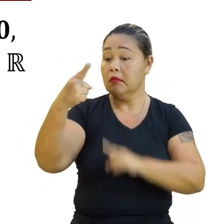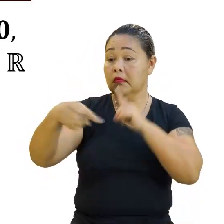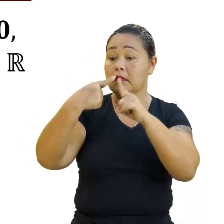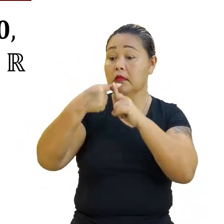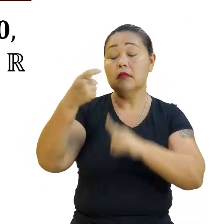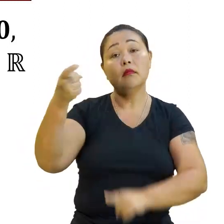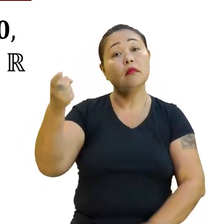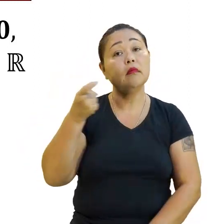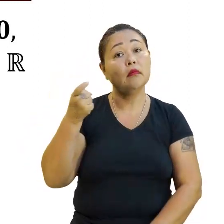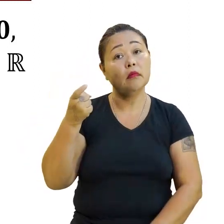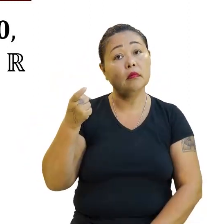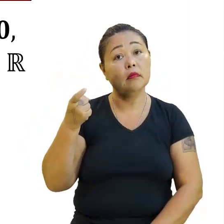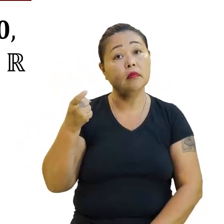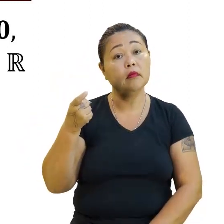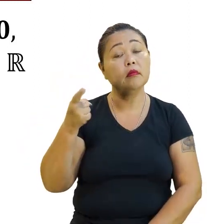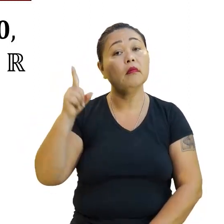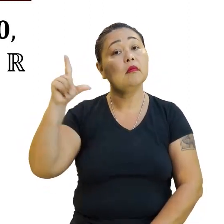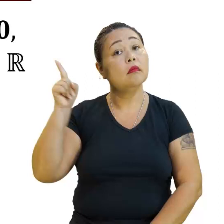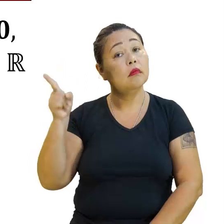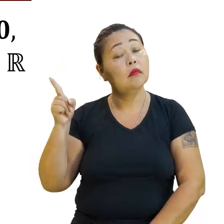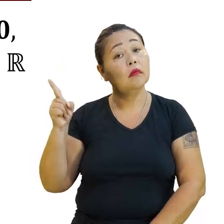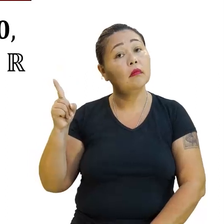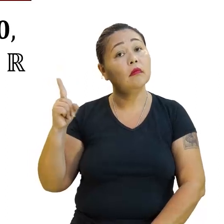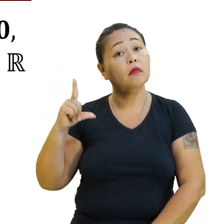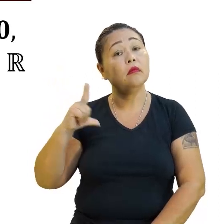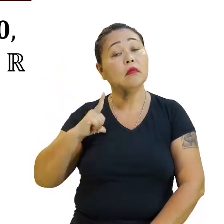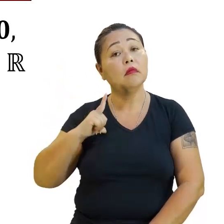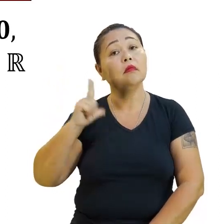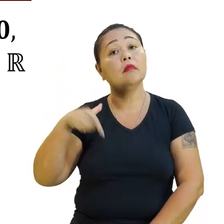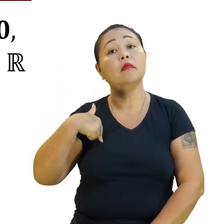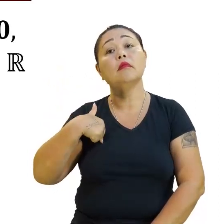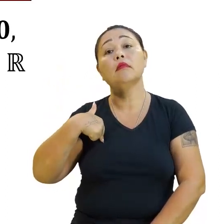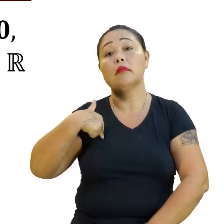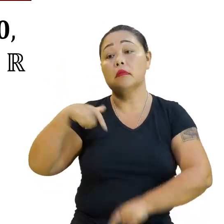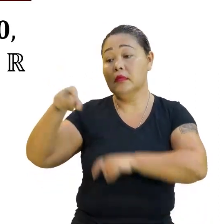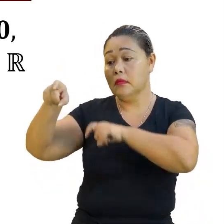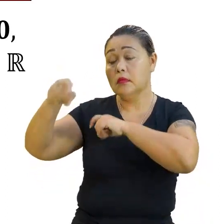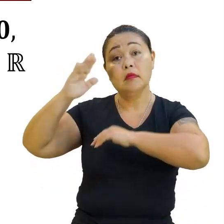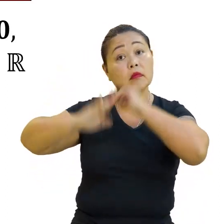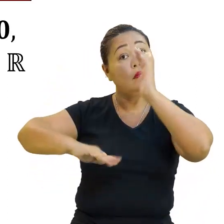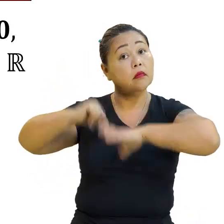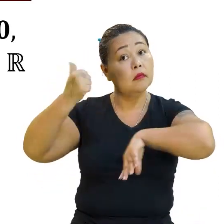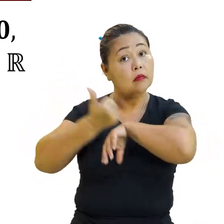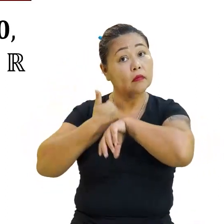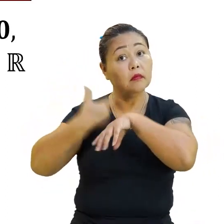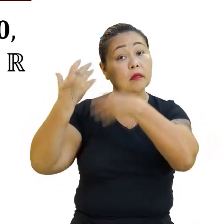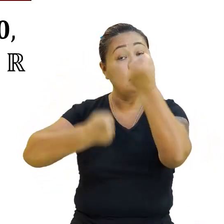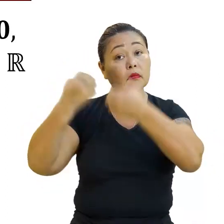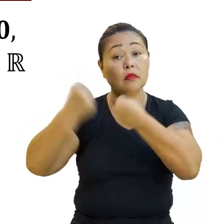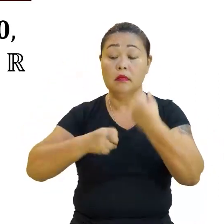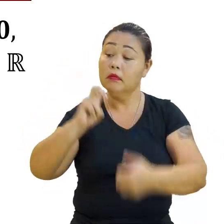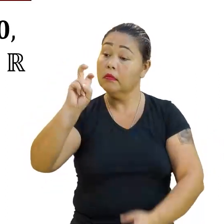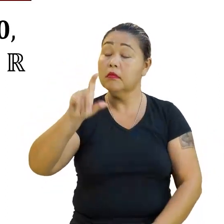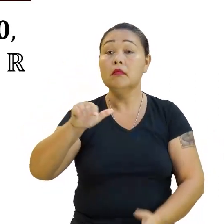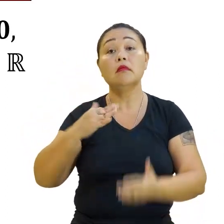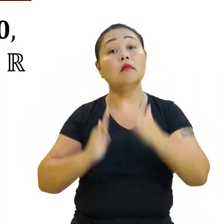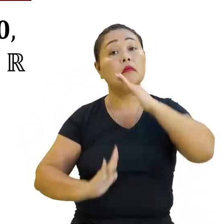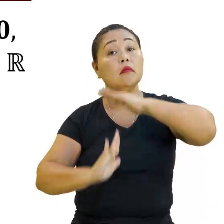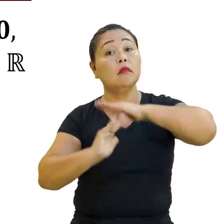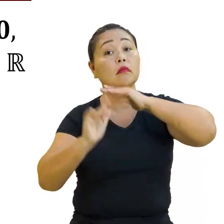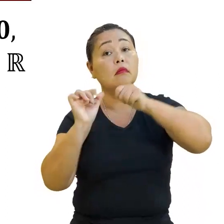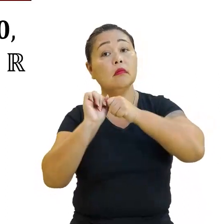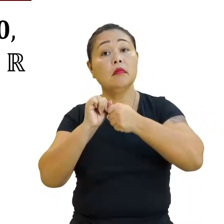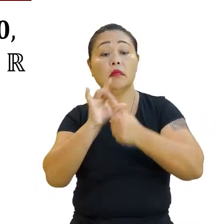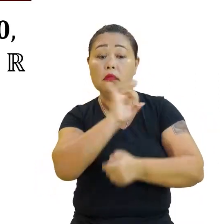é aquela situação onde o produtor de leite tira 5 litros de leite por vaca. Se ele tiver 10